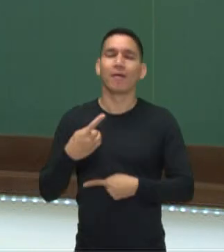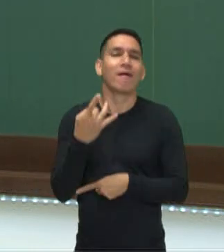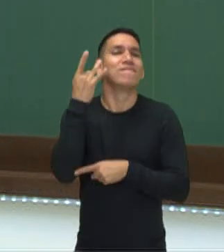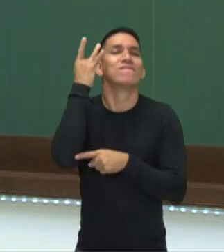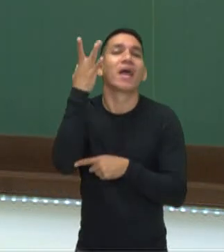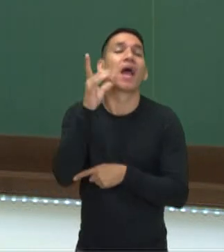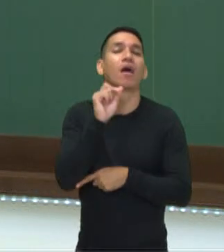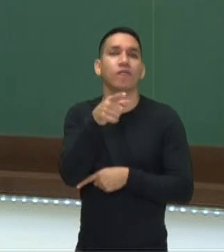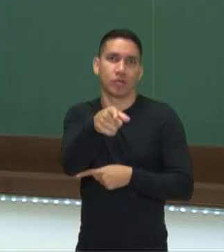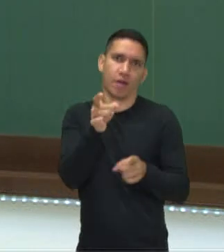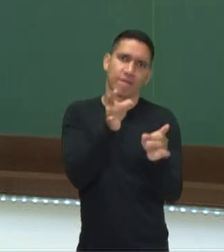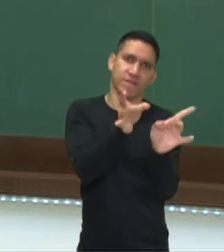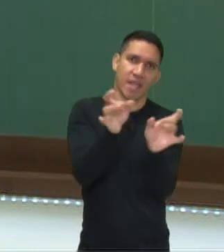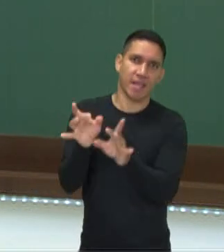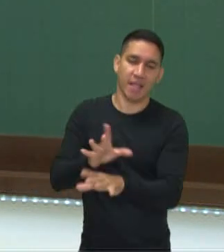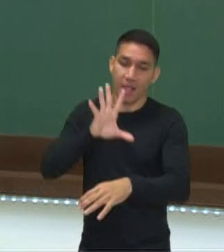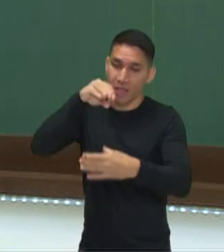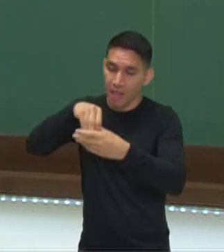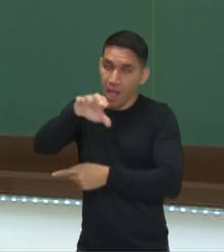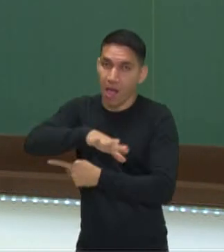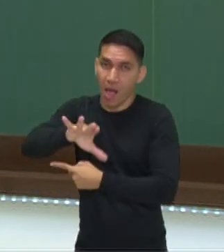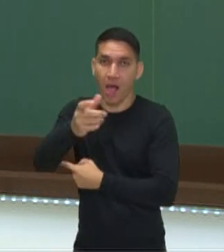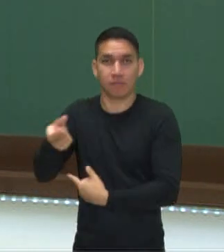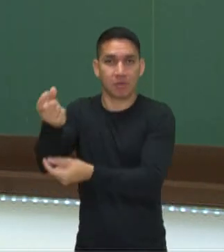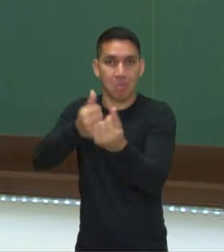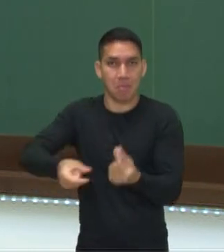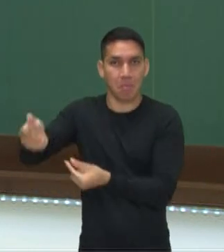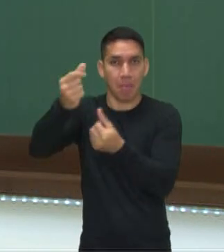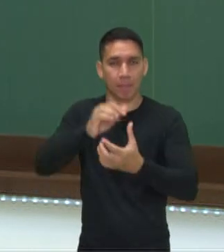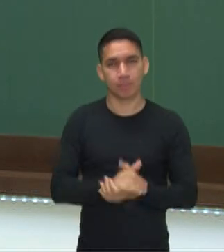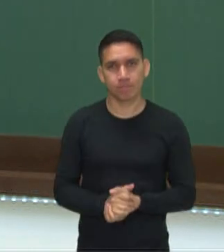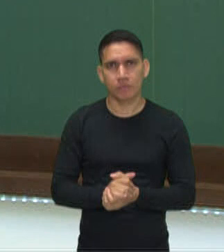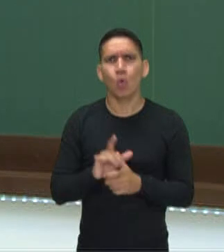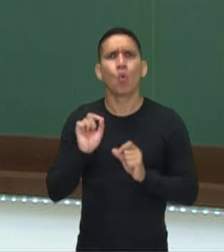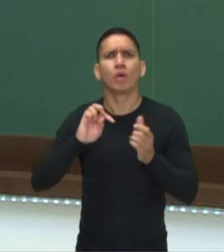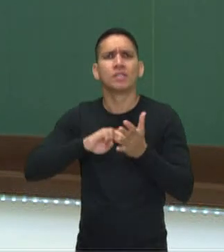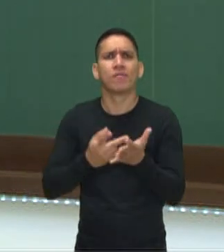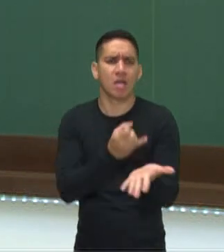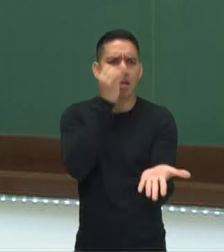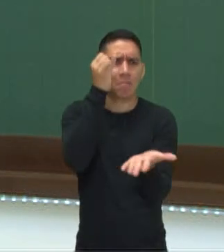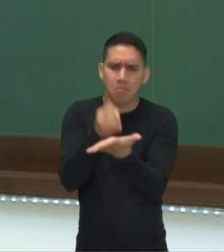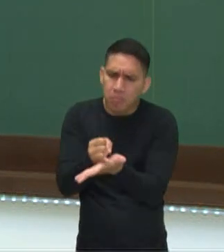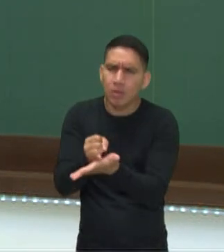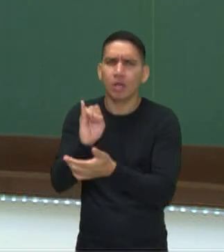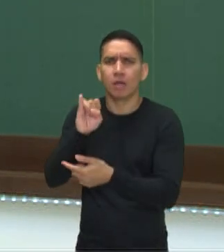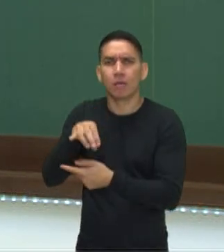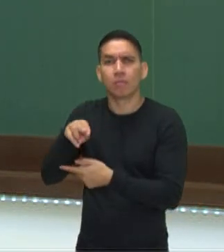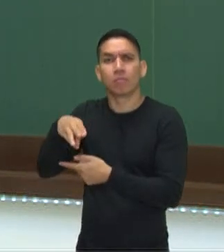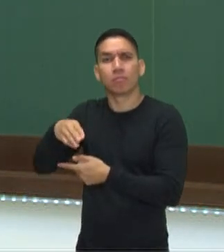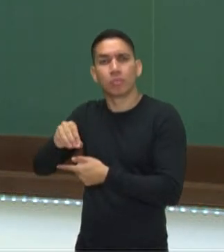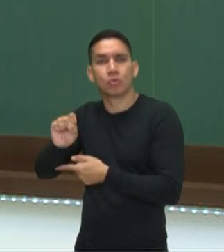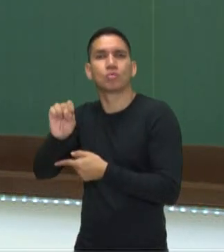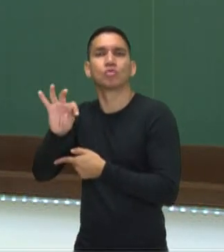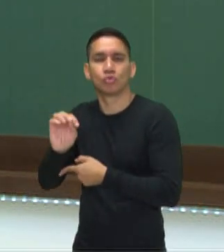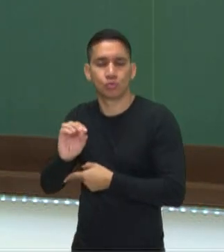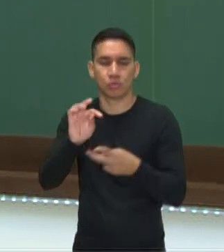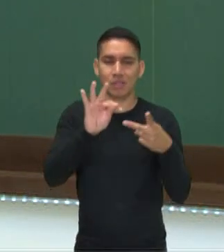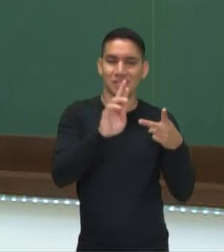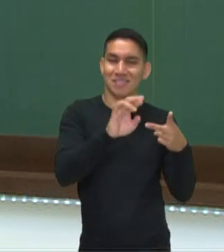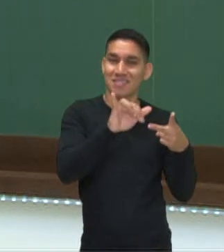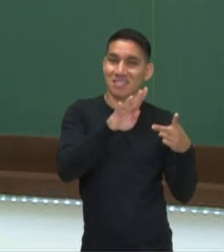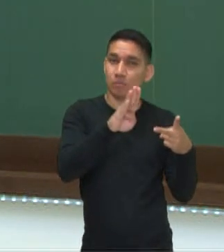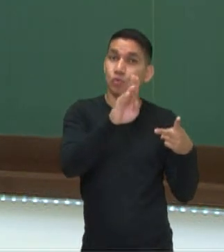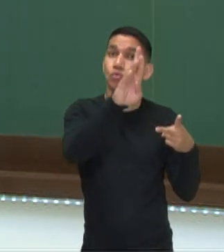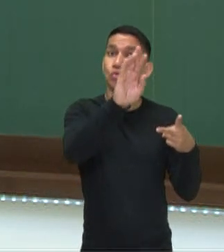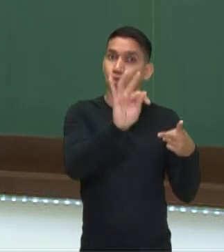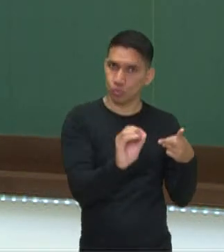fácil você vender dentro do mercado de ações. E o que que é imposto e tributo? Imposto é quando a gente tem, como